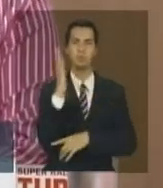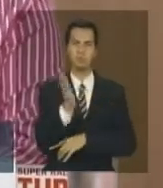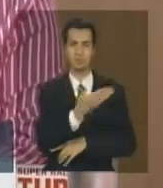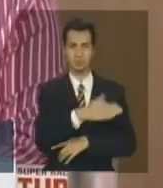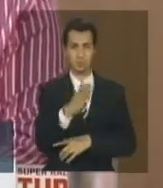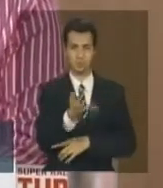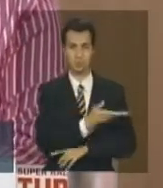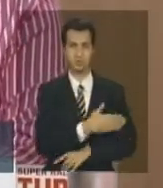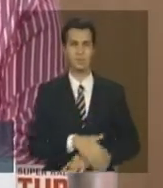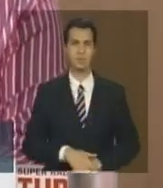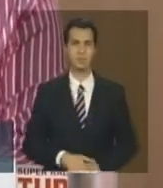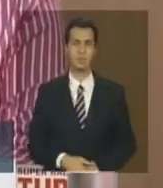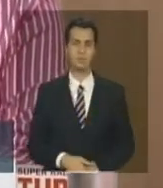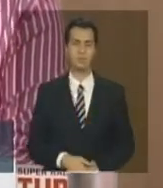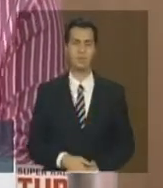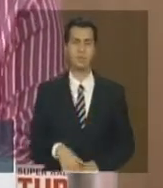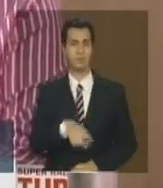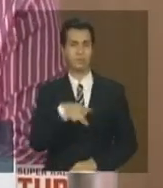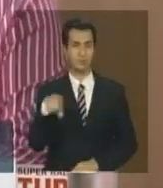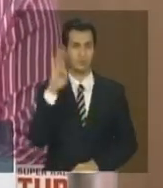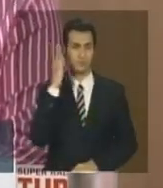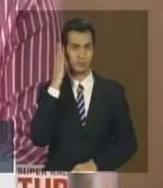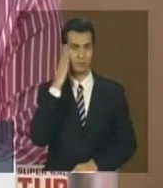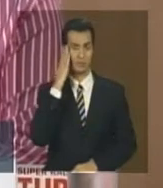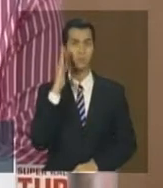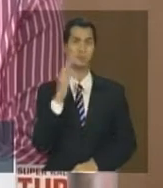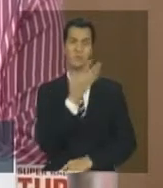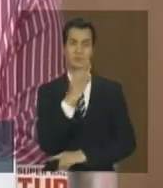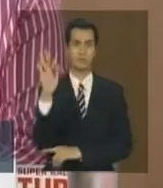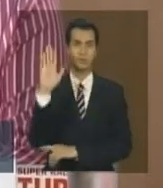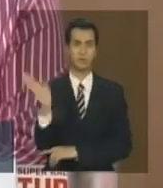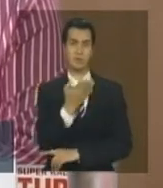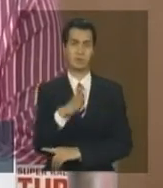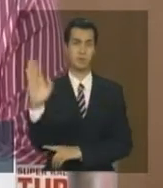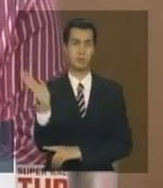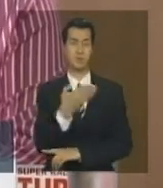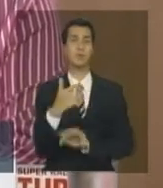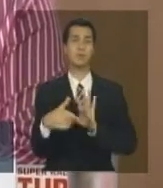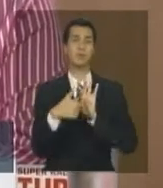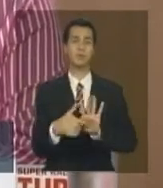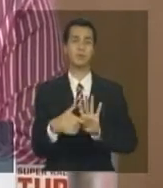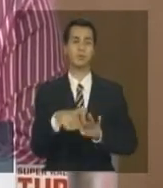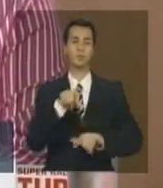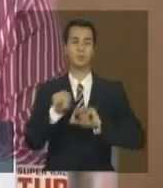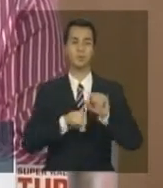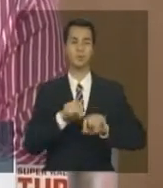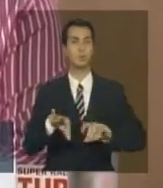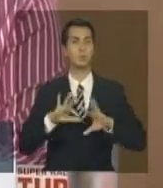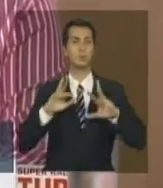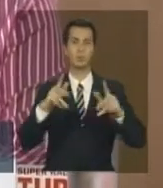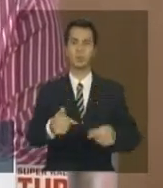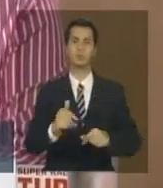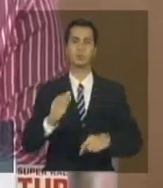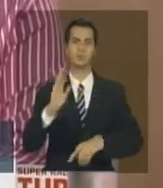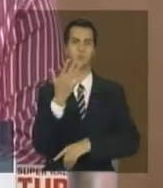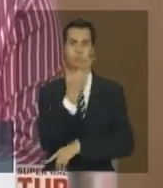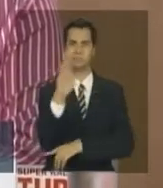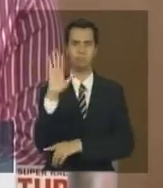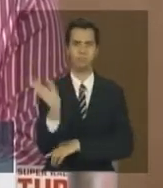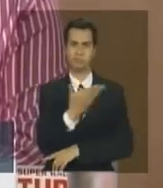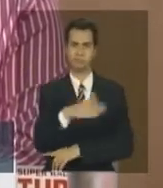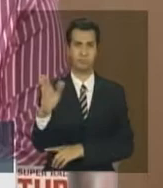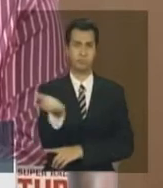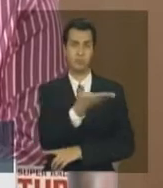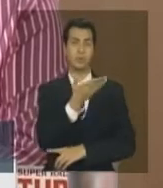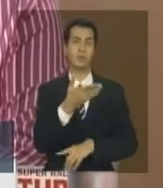taxa de desmatamento, como o senhor sabe, é uma taxa agregada. Ela mostra o corte raso, agora não diz o quanto disso é